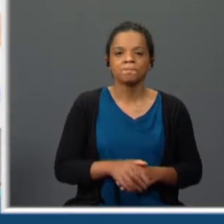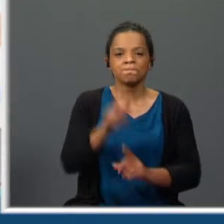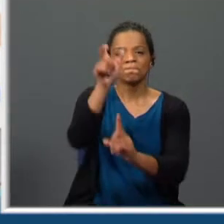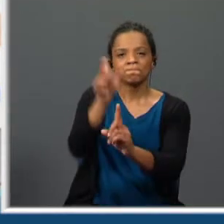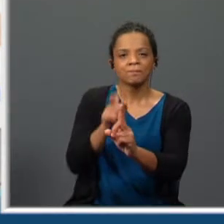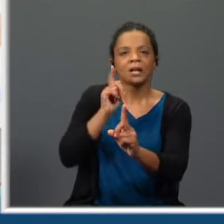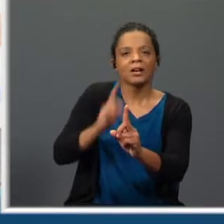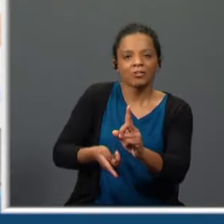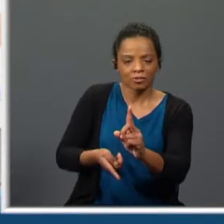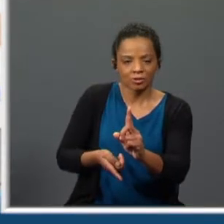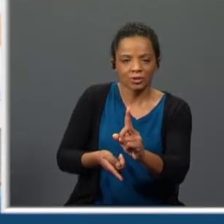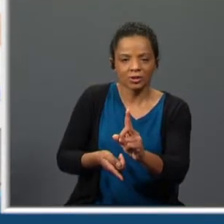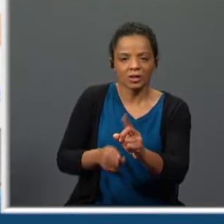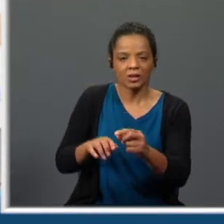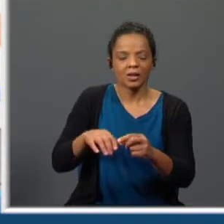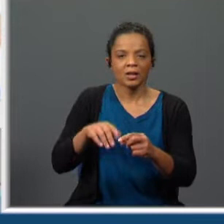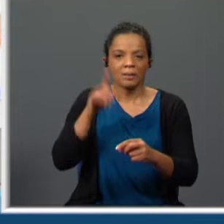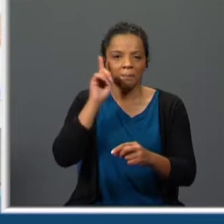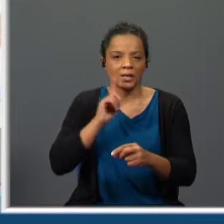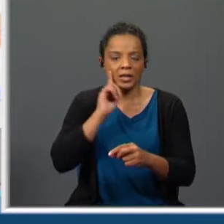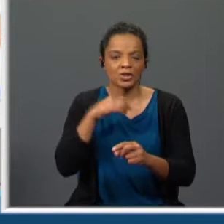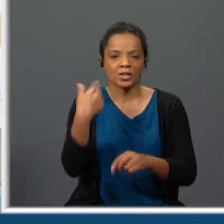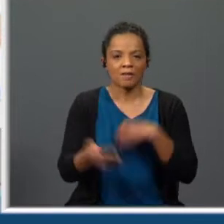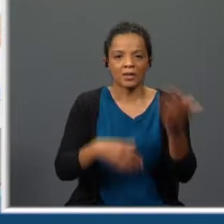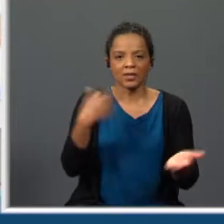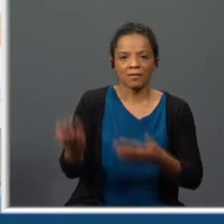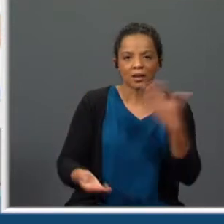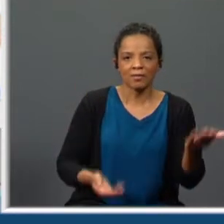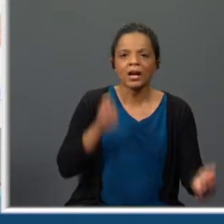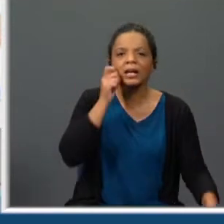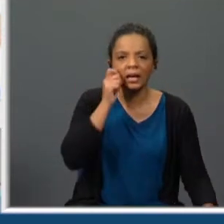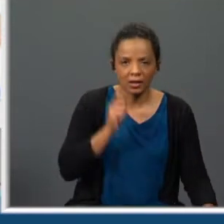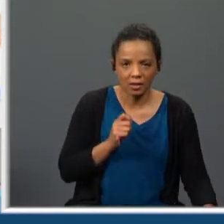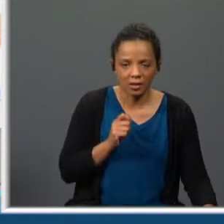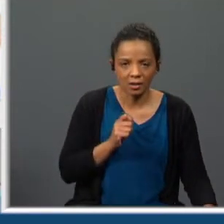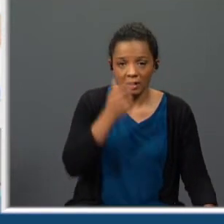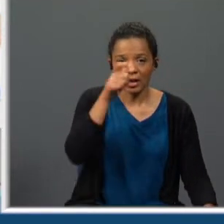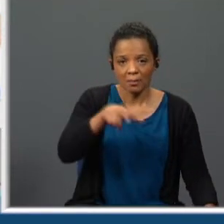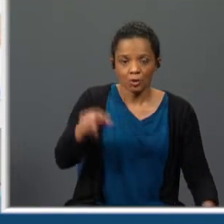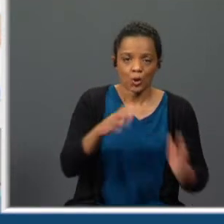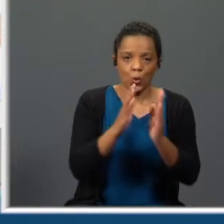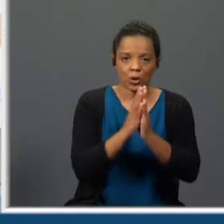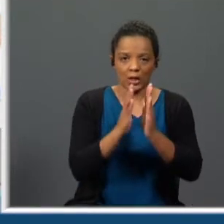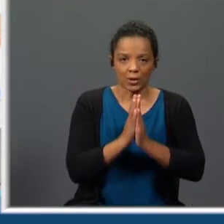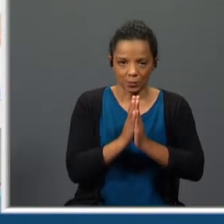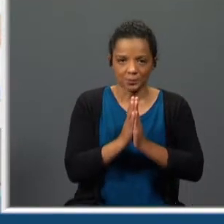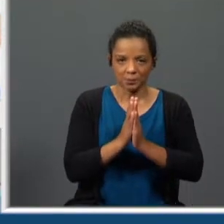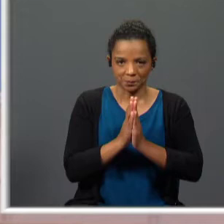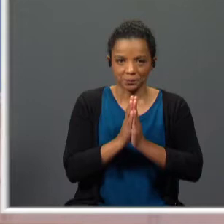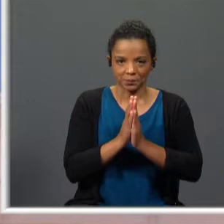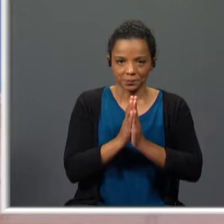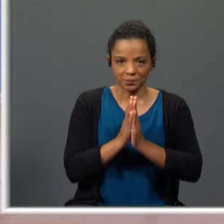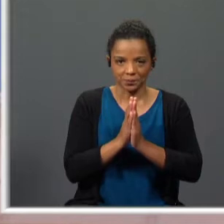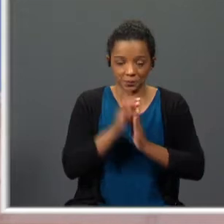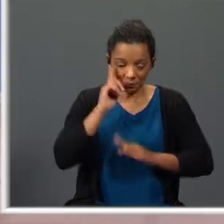que dava moças a molhos a quem? a elementos do clero repara bem ela